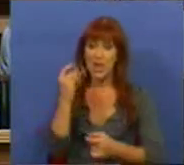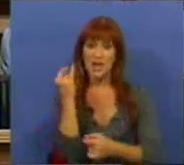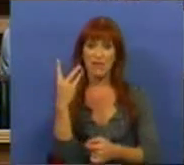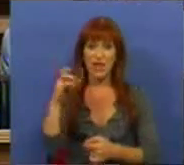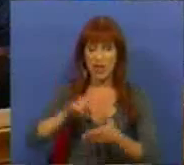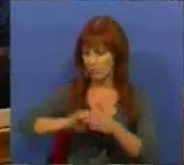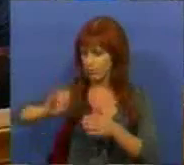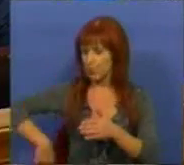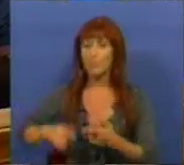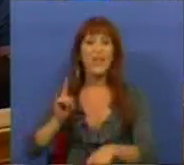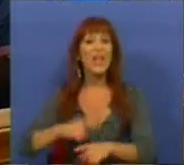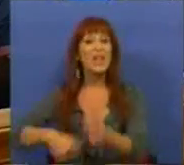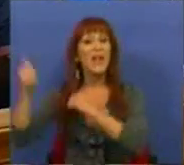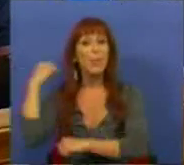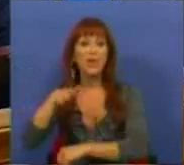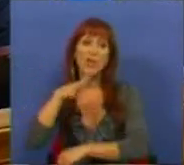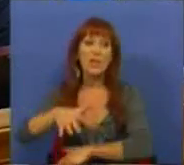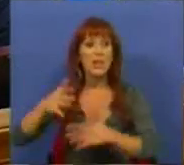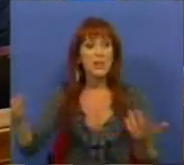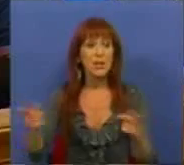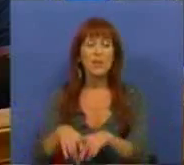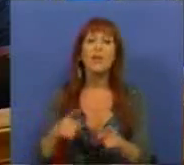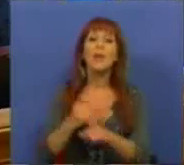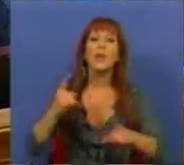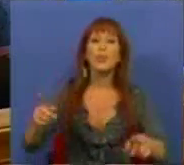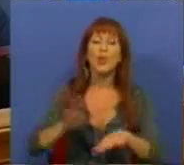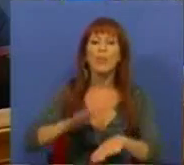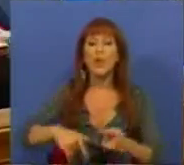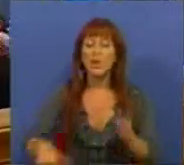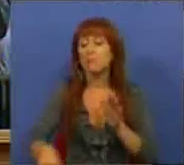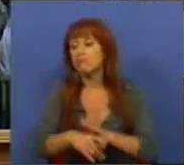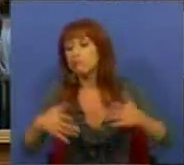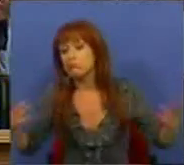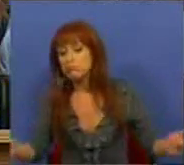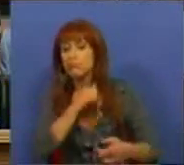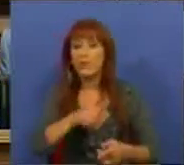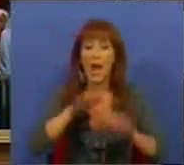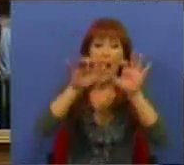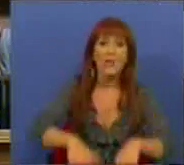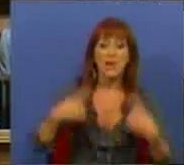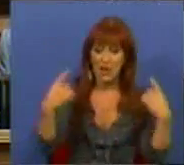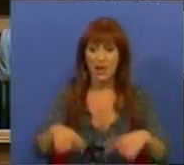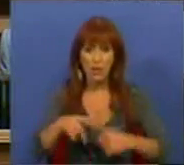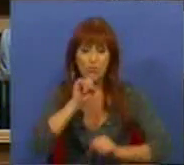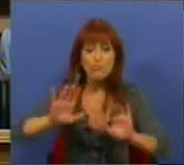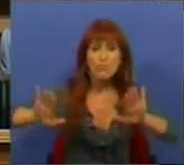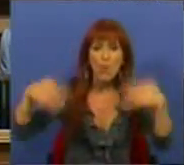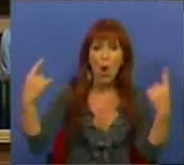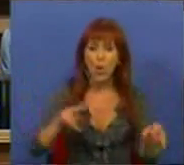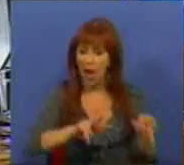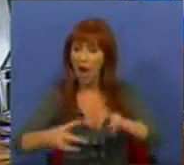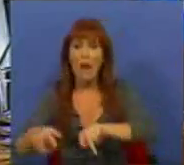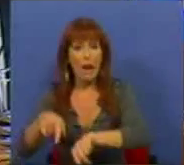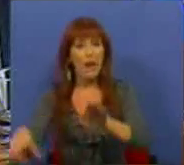gravidez. E na altura justificava-se, tanto mais que, embora legitimamente a Assembleia tivesse a possibilidade de